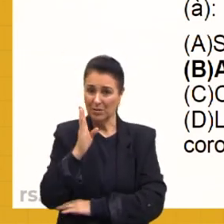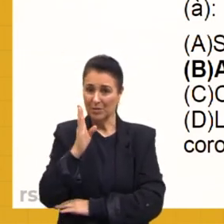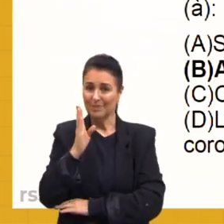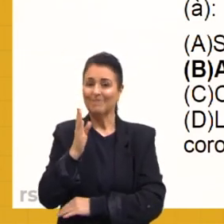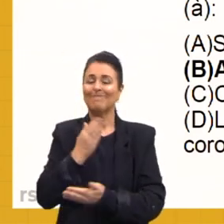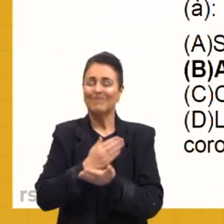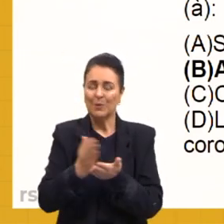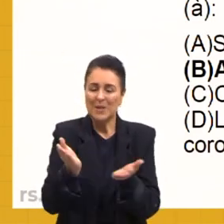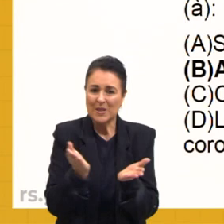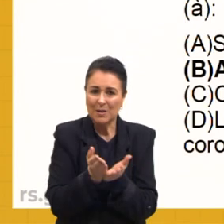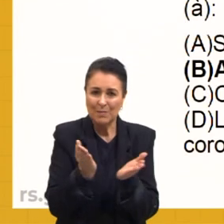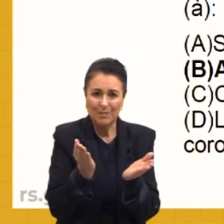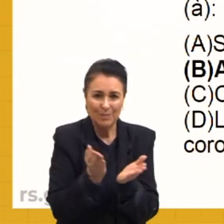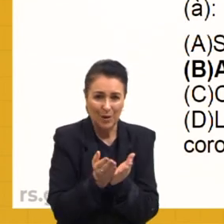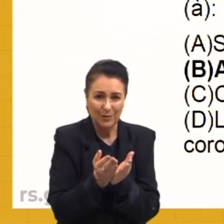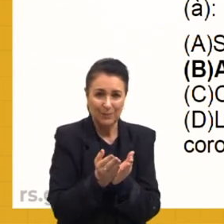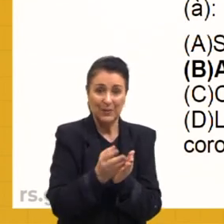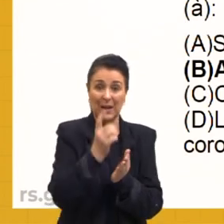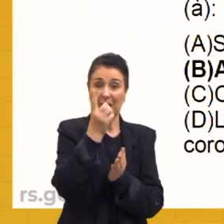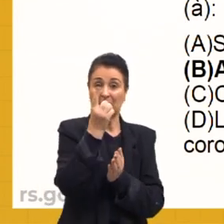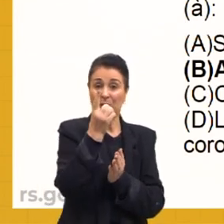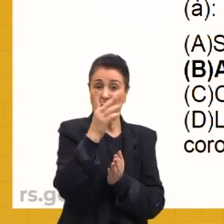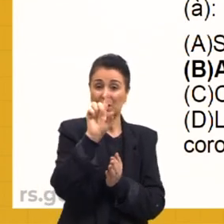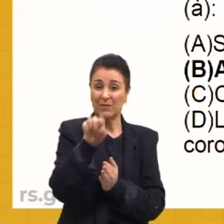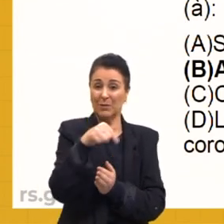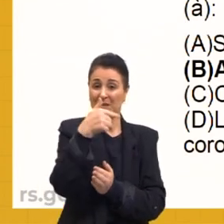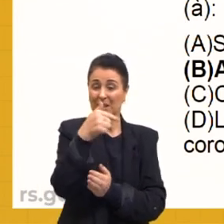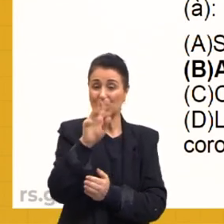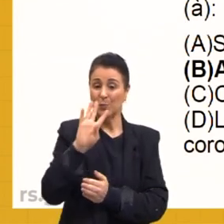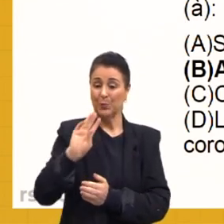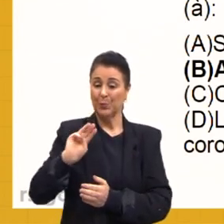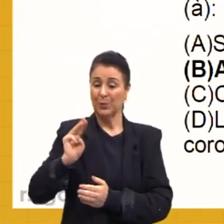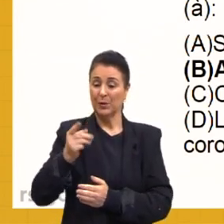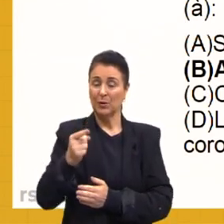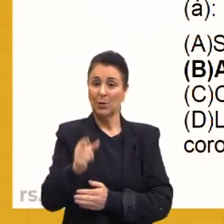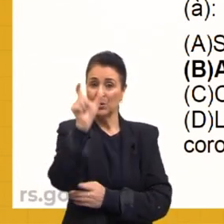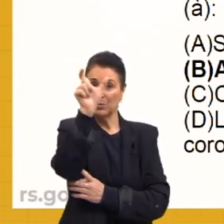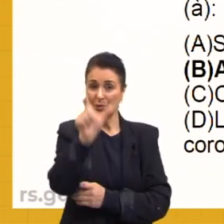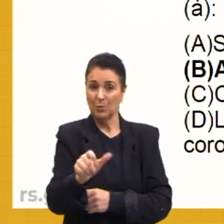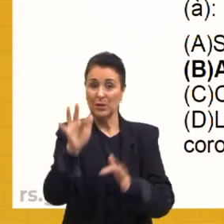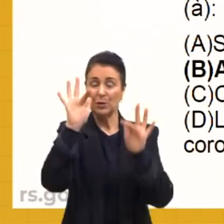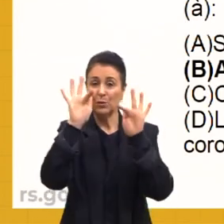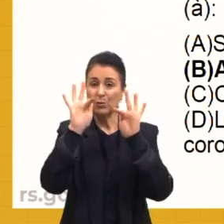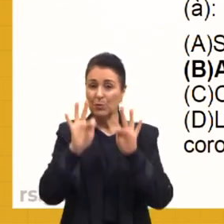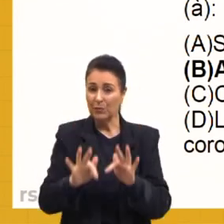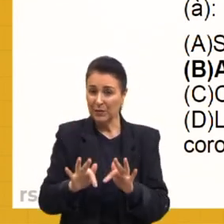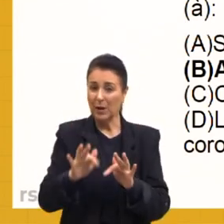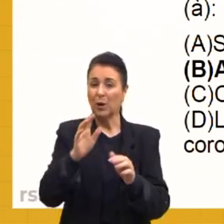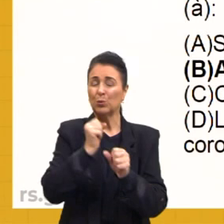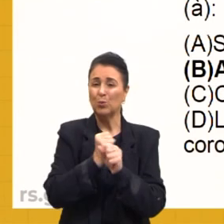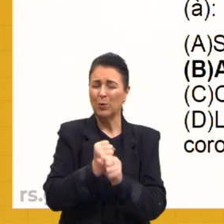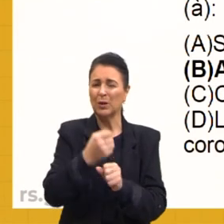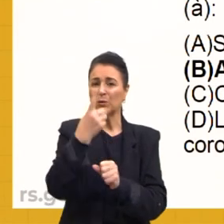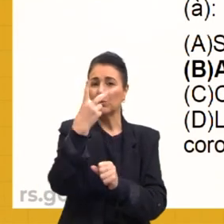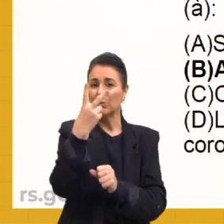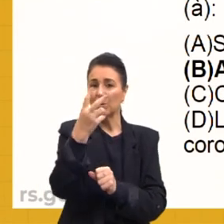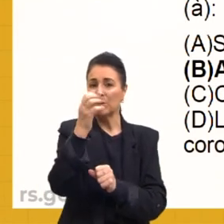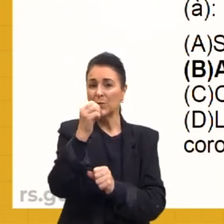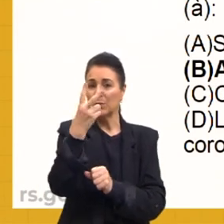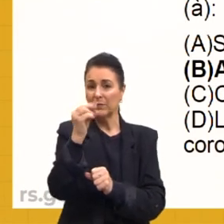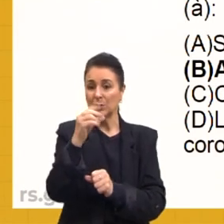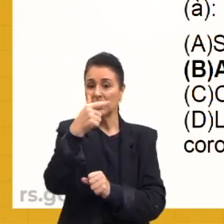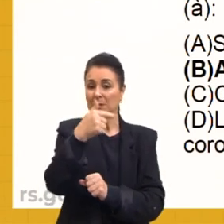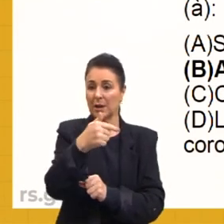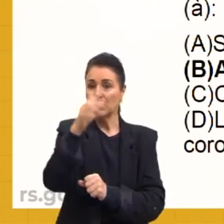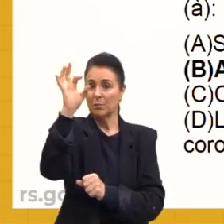,7 milhões de pessoas até o final de 2020. Ou seja, já passamos, Ou seja, 7% da população.